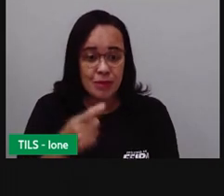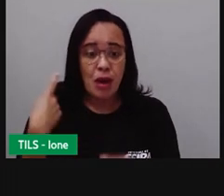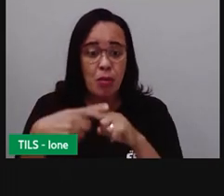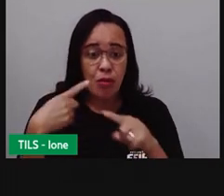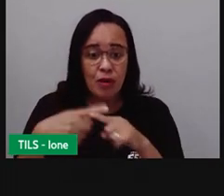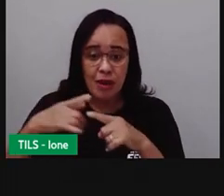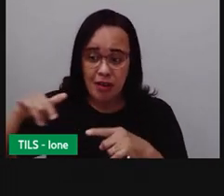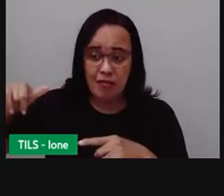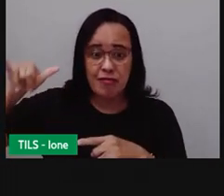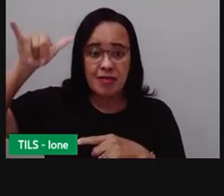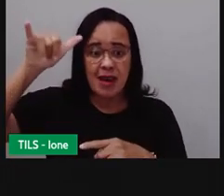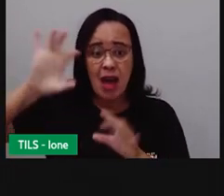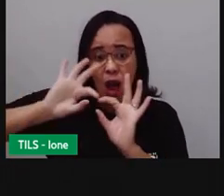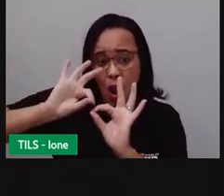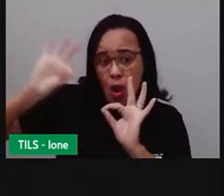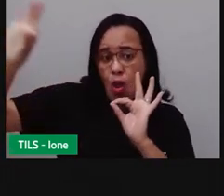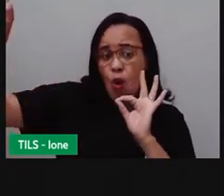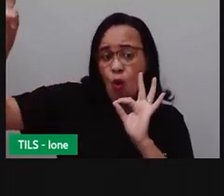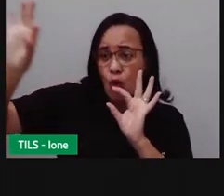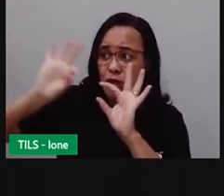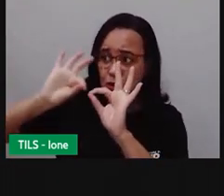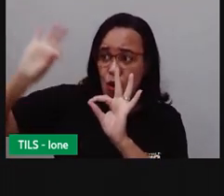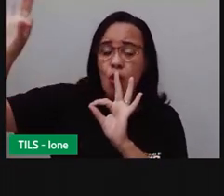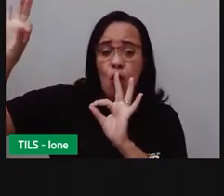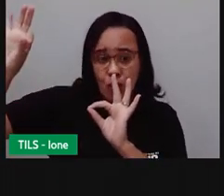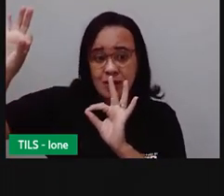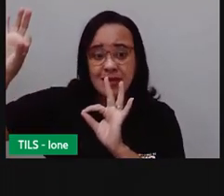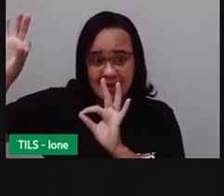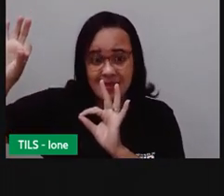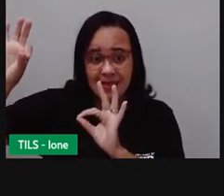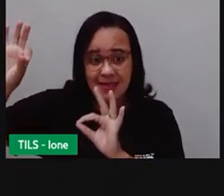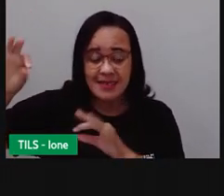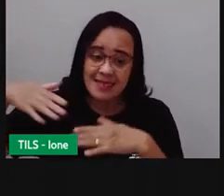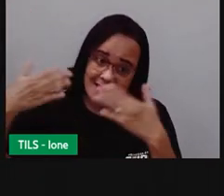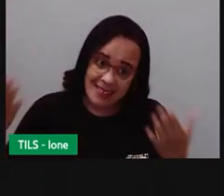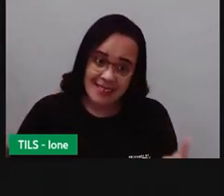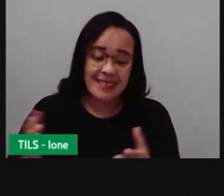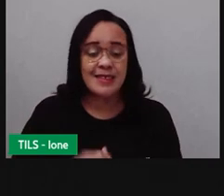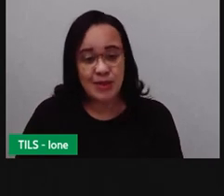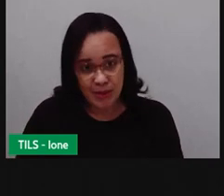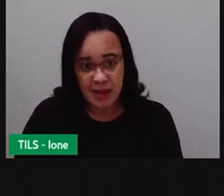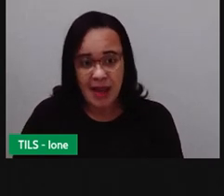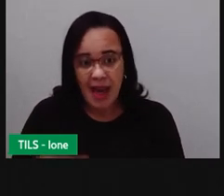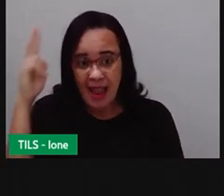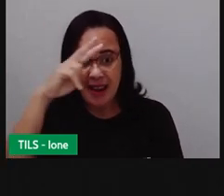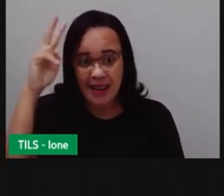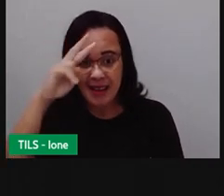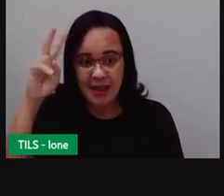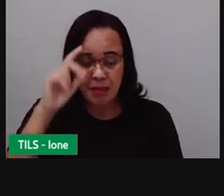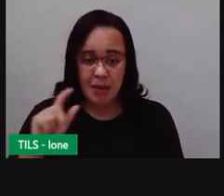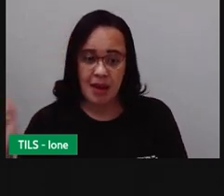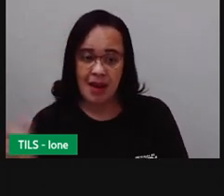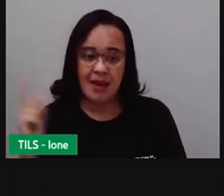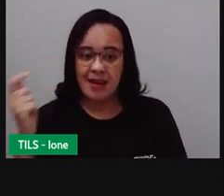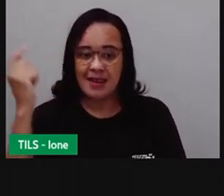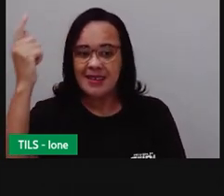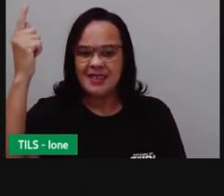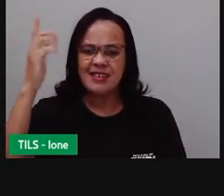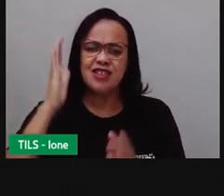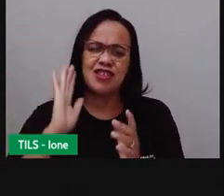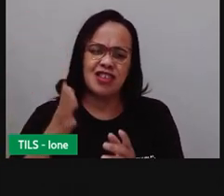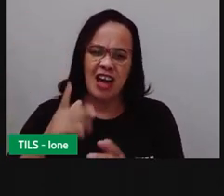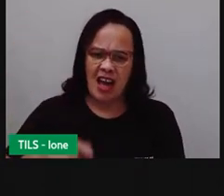já andei de avião várias vezes e que a Pró falou que ela nunca tinha andado? Pois é, e ela inclusive disse assim, prefiro